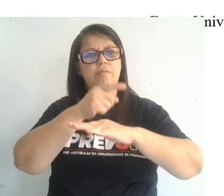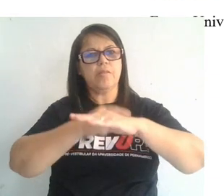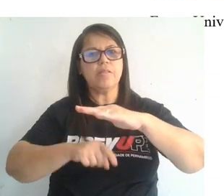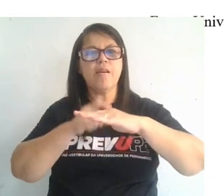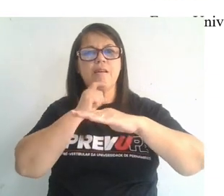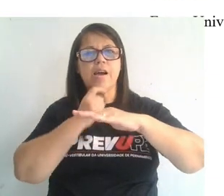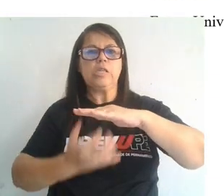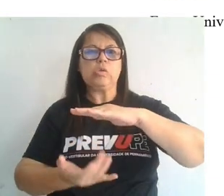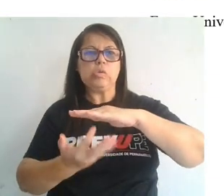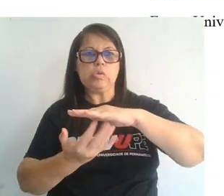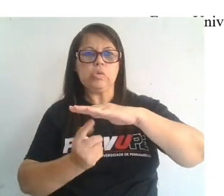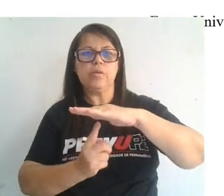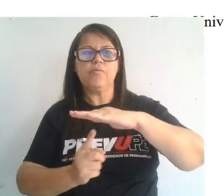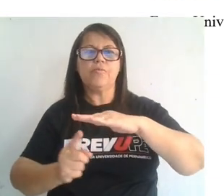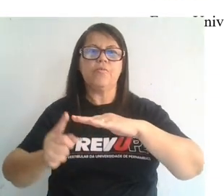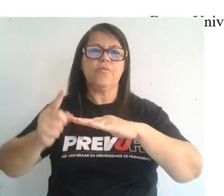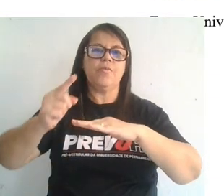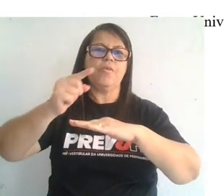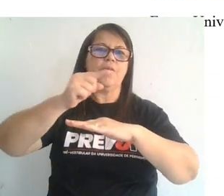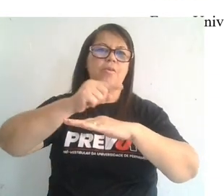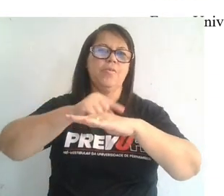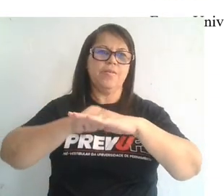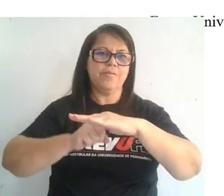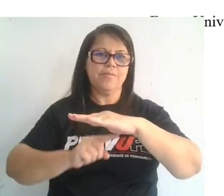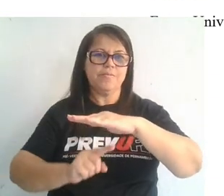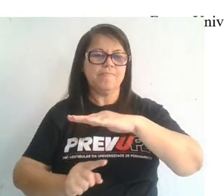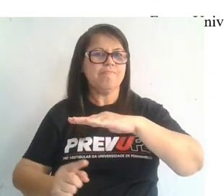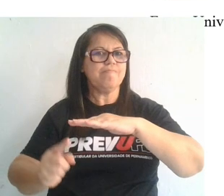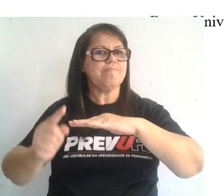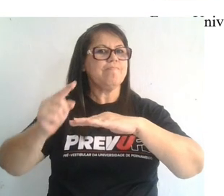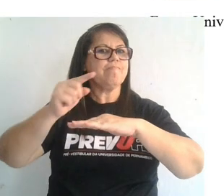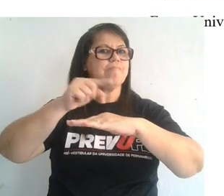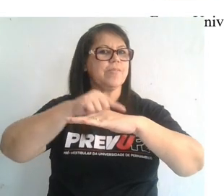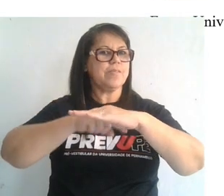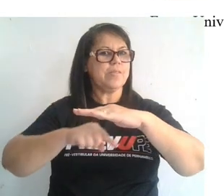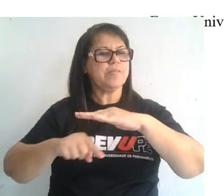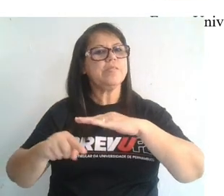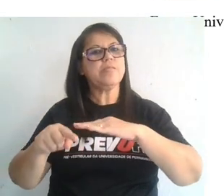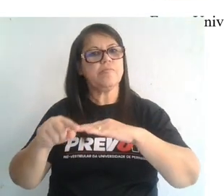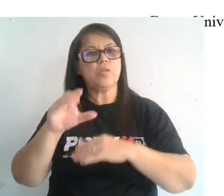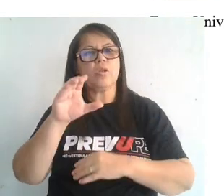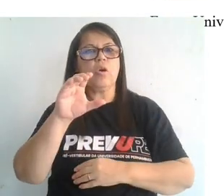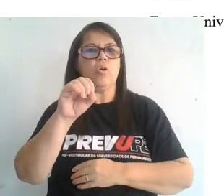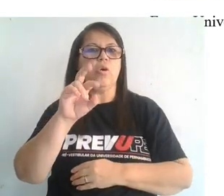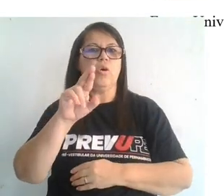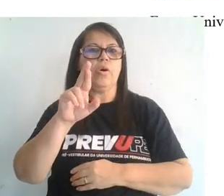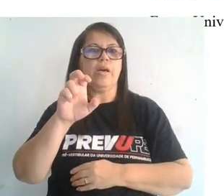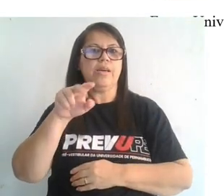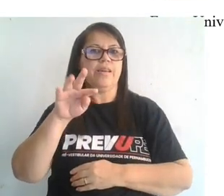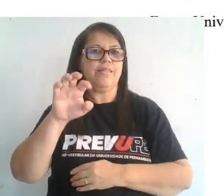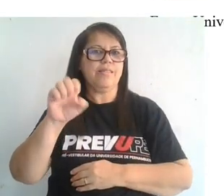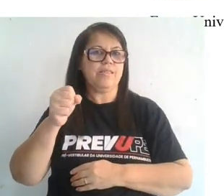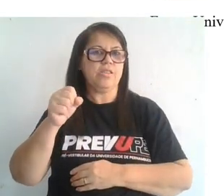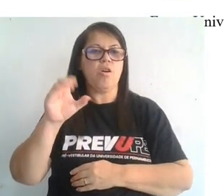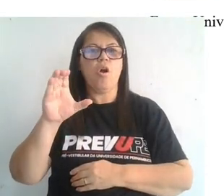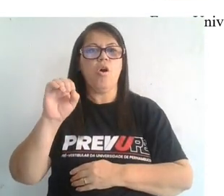é esquentado e volta. É esse processo das correntes de convecção. É isso que iria explicar, o que